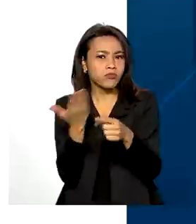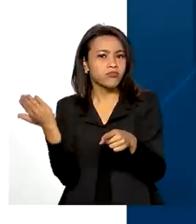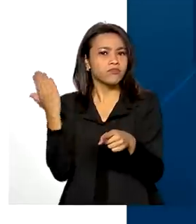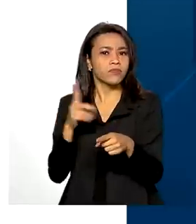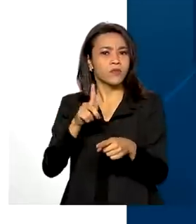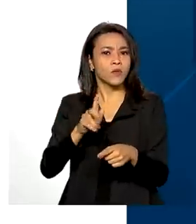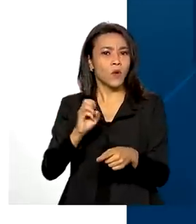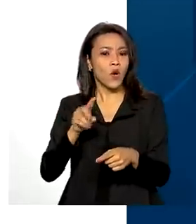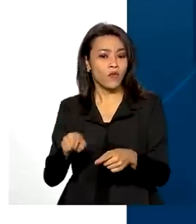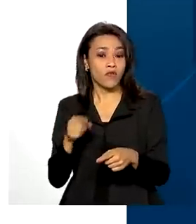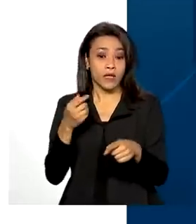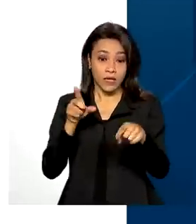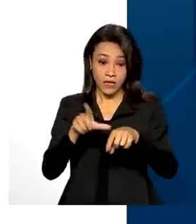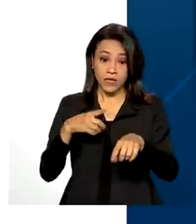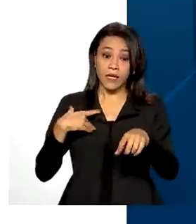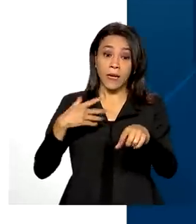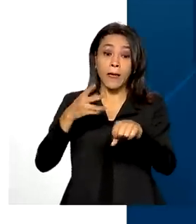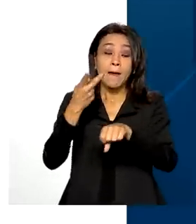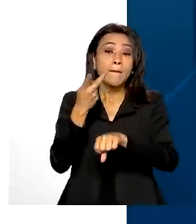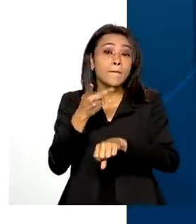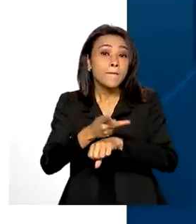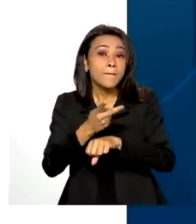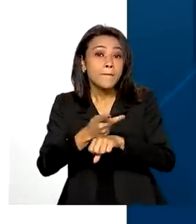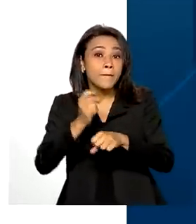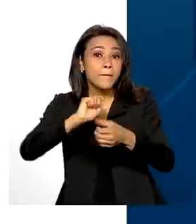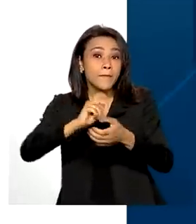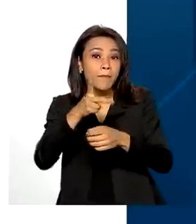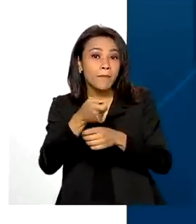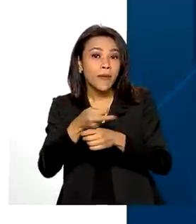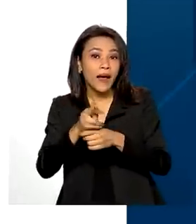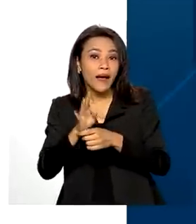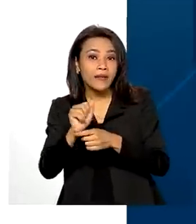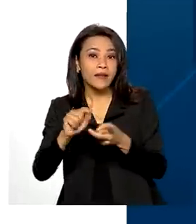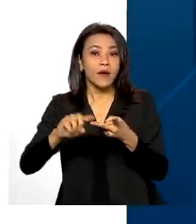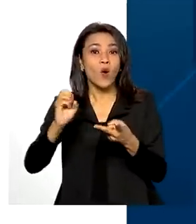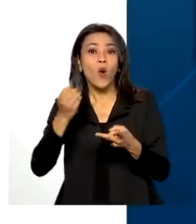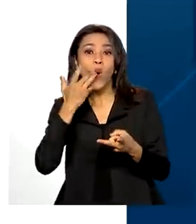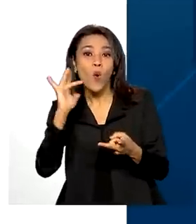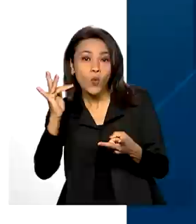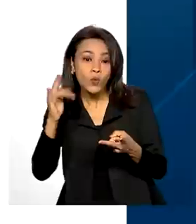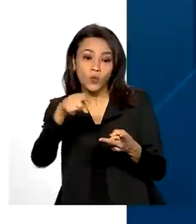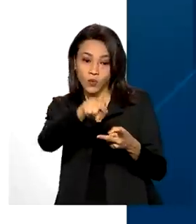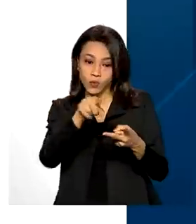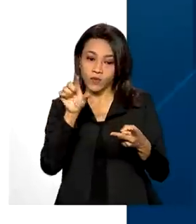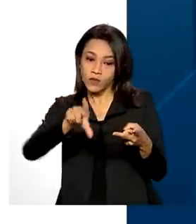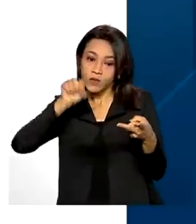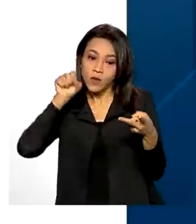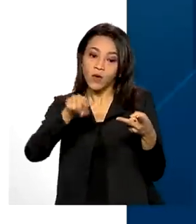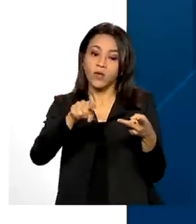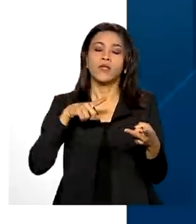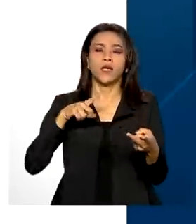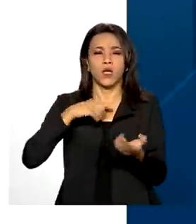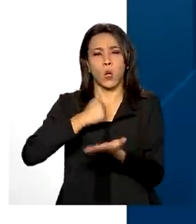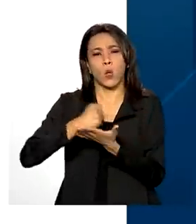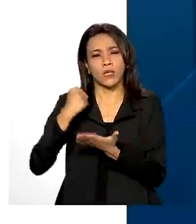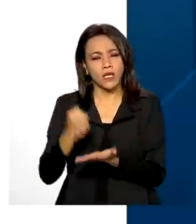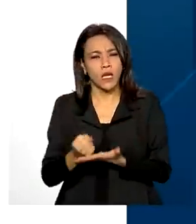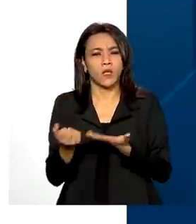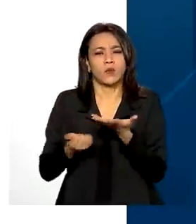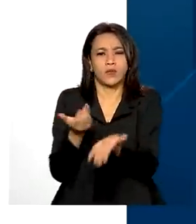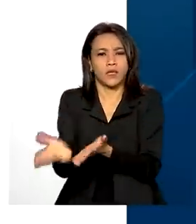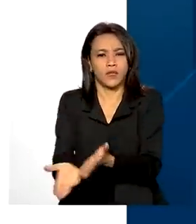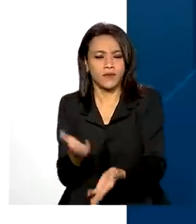ter a conta prata ou ouro na plataforma. Entre os documentos que podem ser validados estão contratos de prestação de